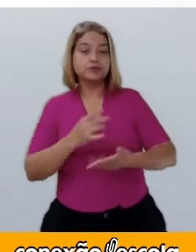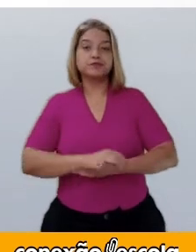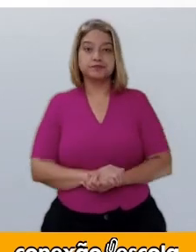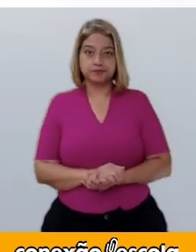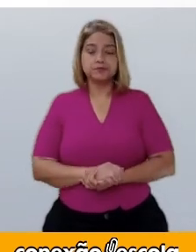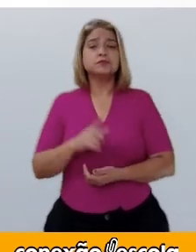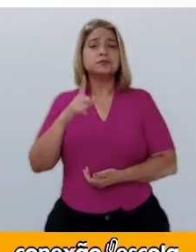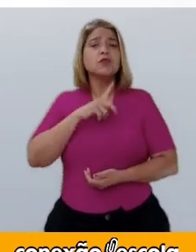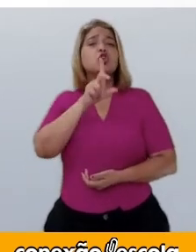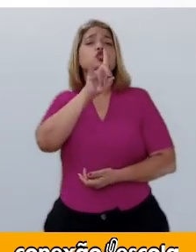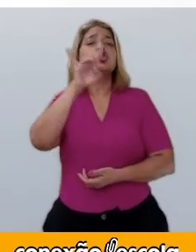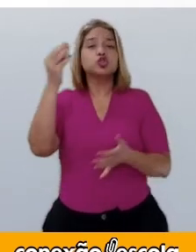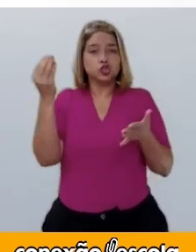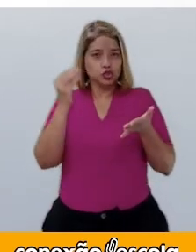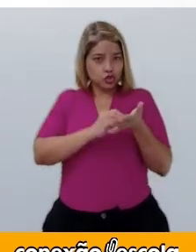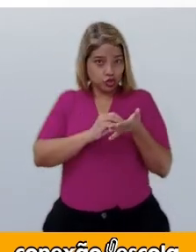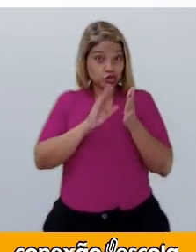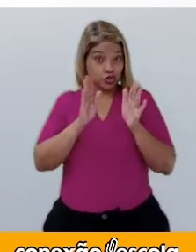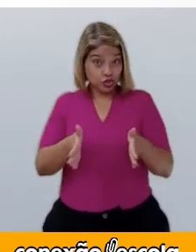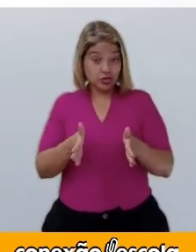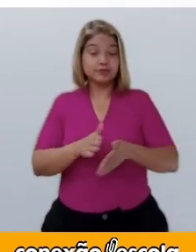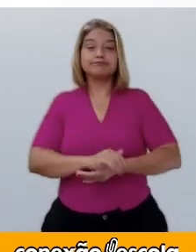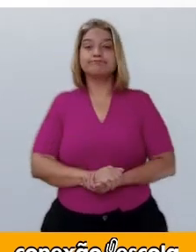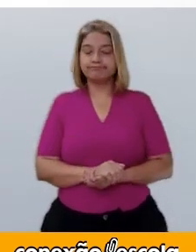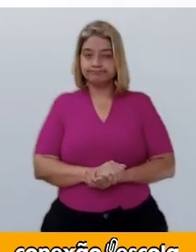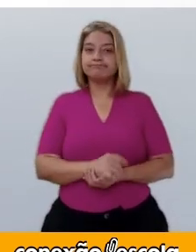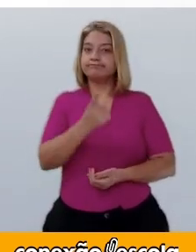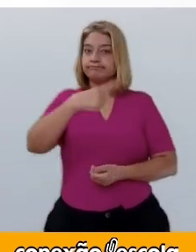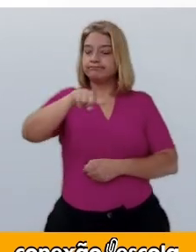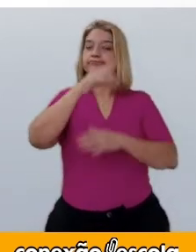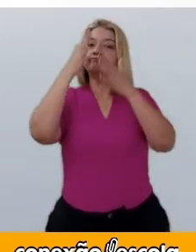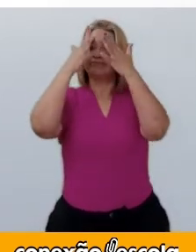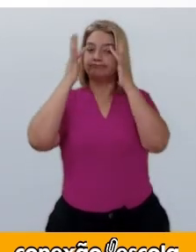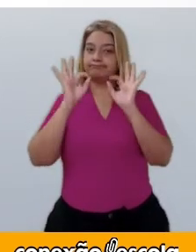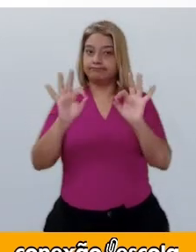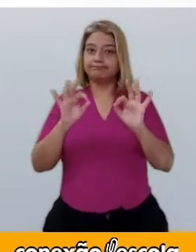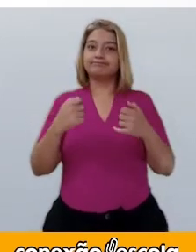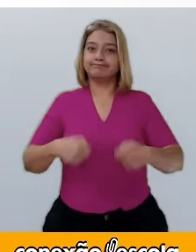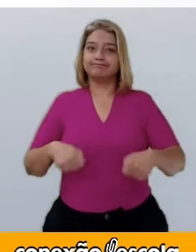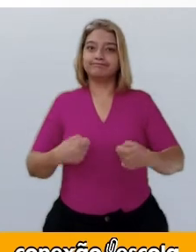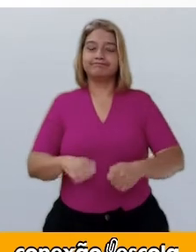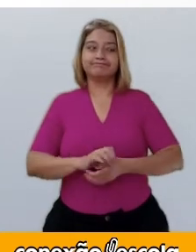Tem data? Fique atentos.